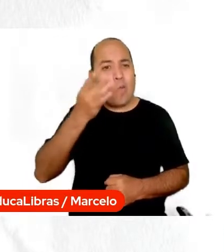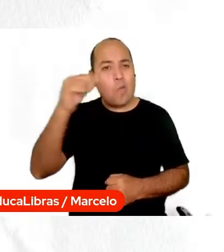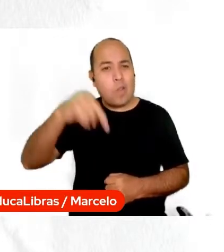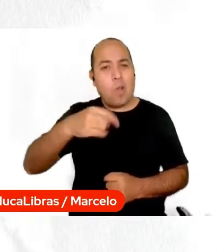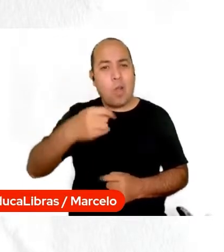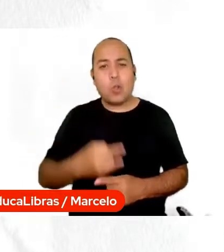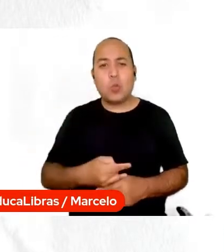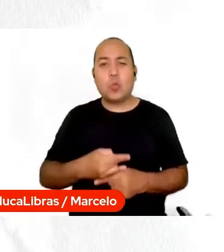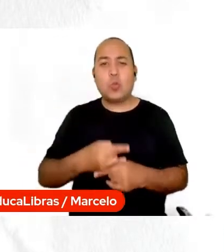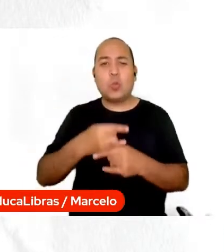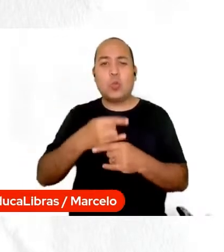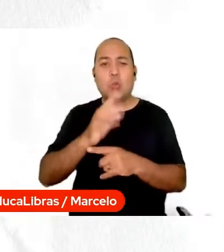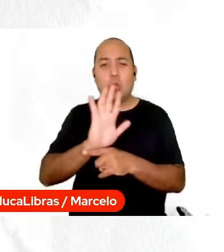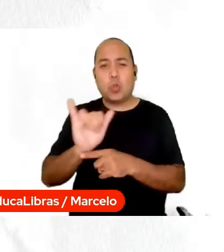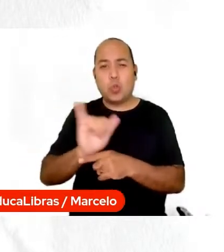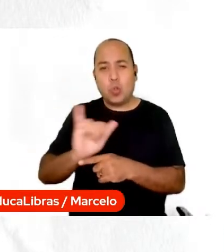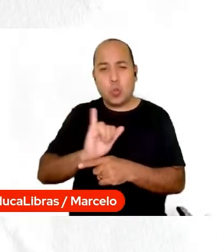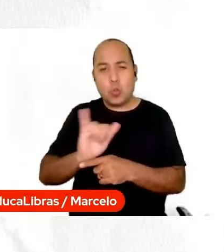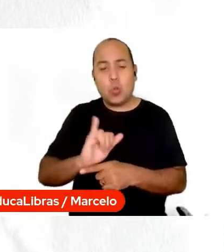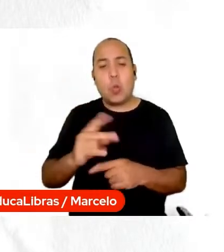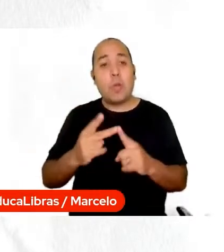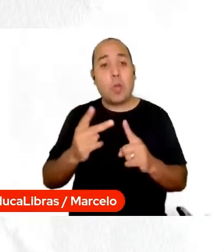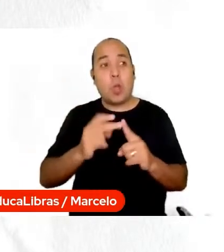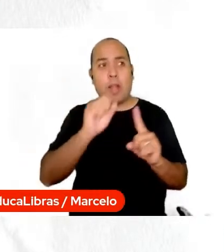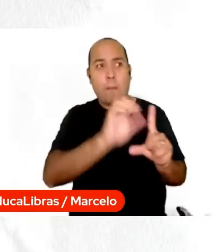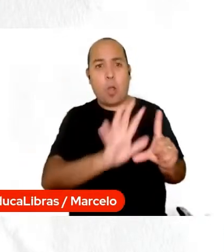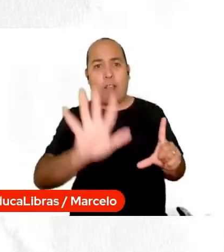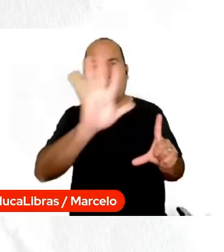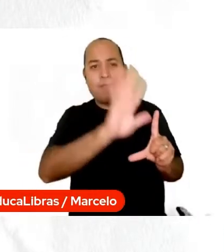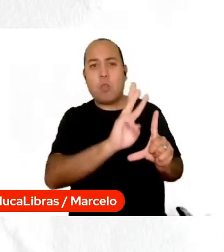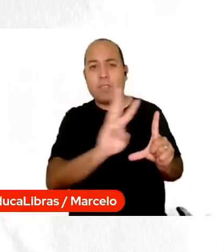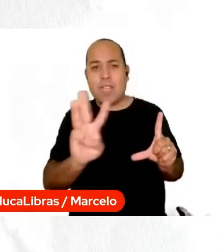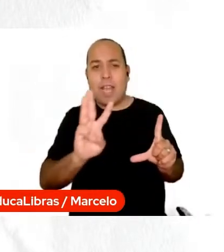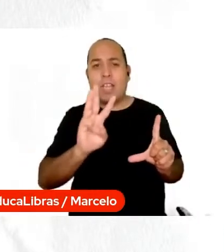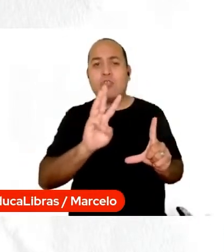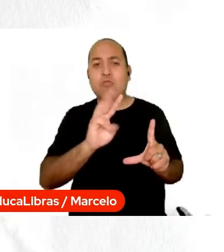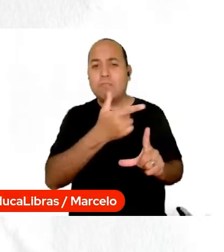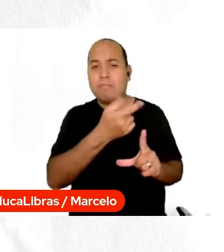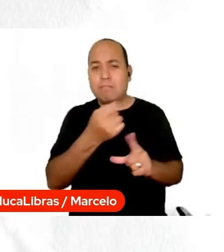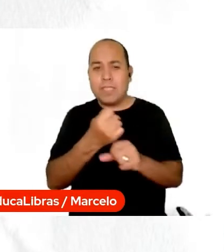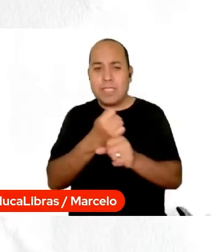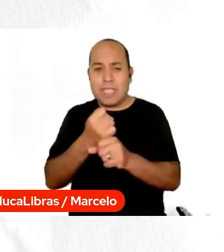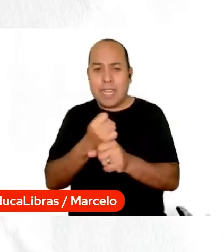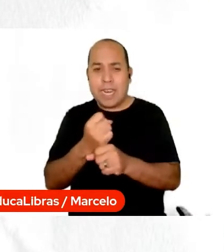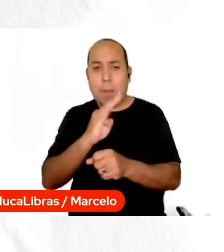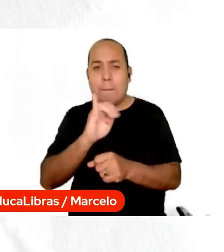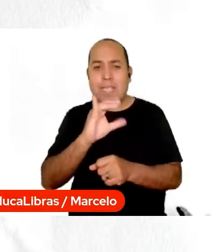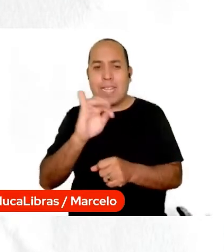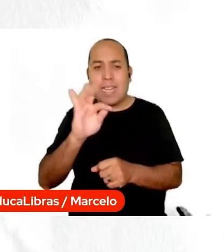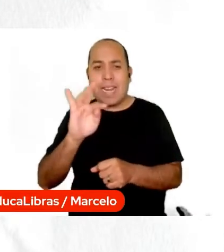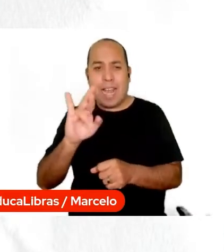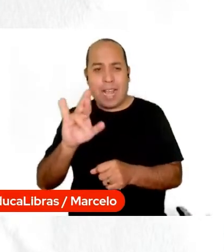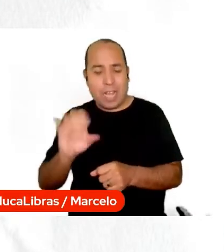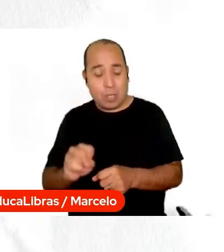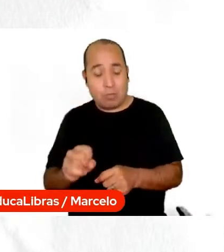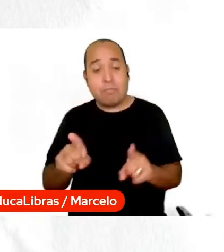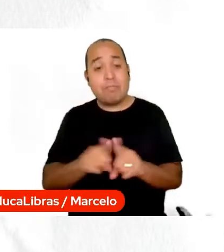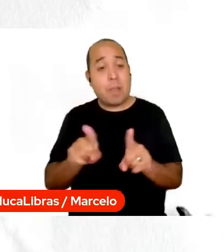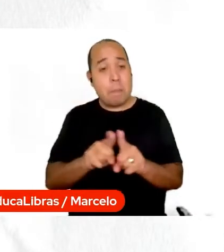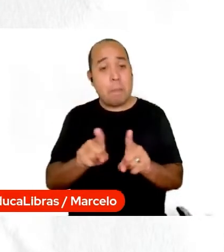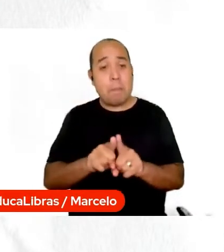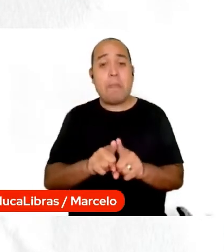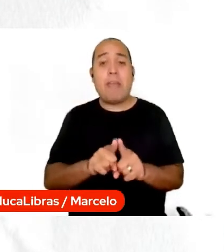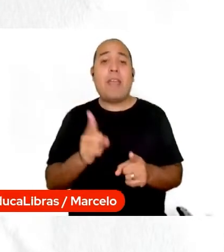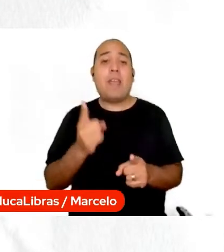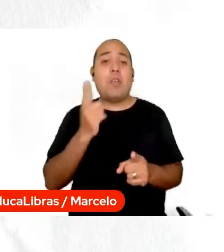e pela nossa página no Facebook. Vocês que estão nos assistindo, compartilhem o nosso link, suas redes, os seus grupos,